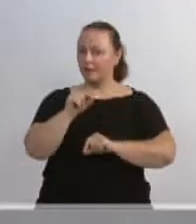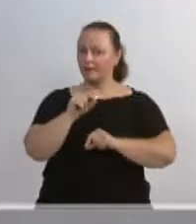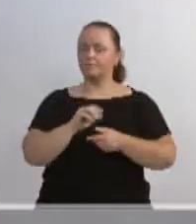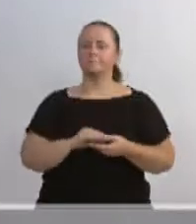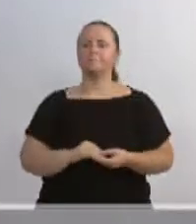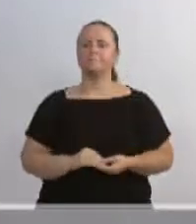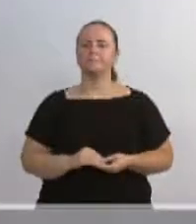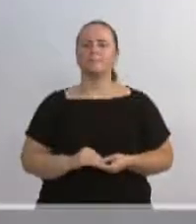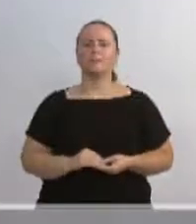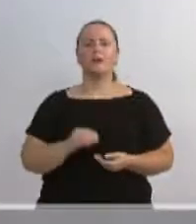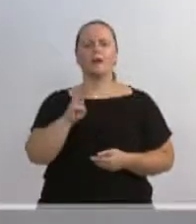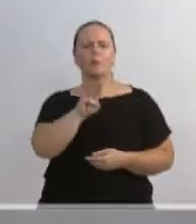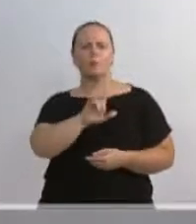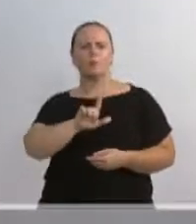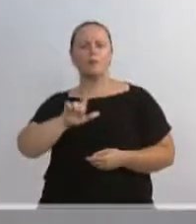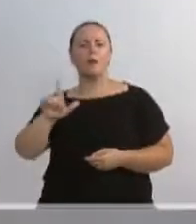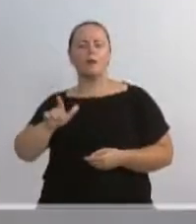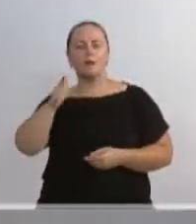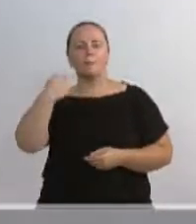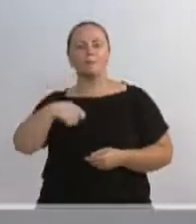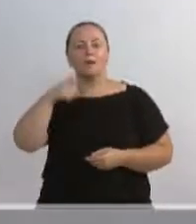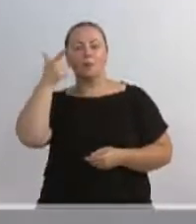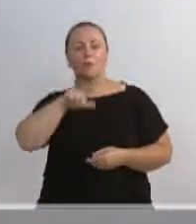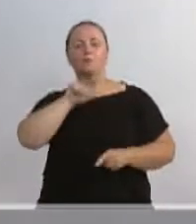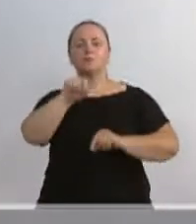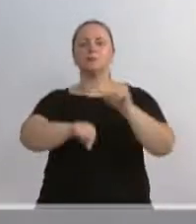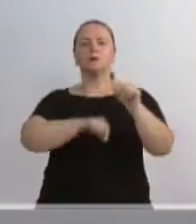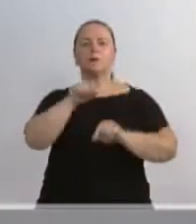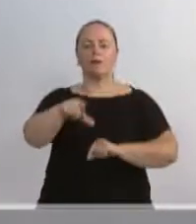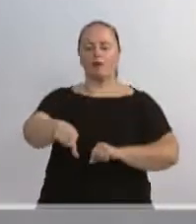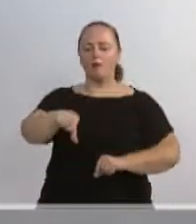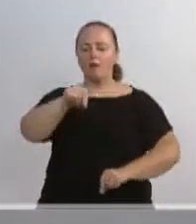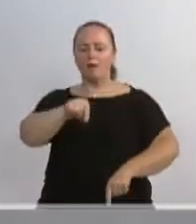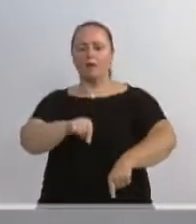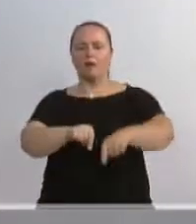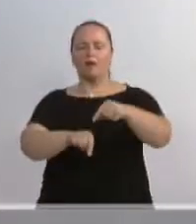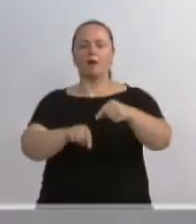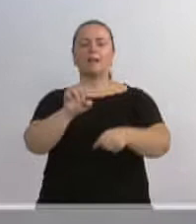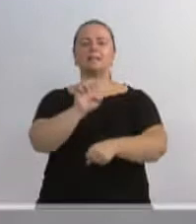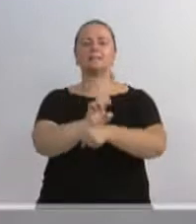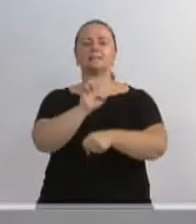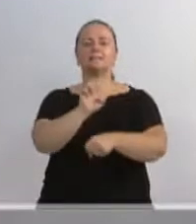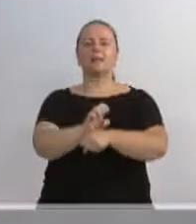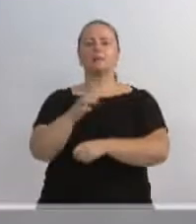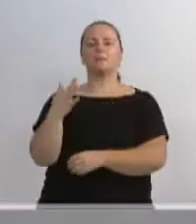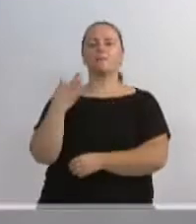eleger mais representantes políticos no âmbito estadual e federal.